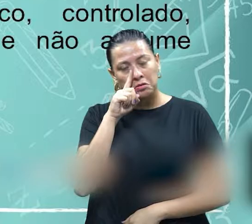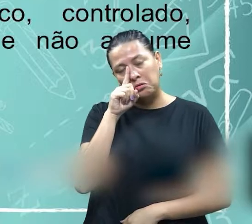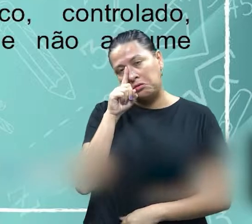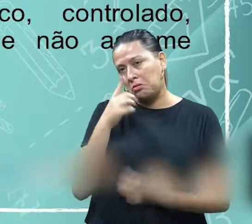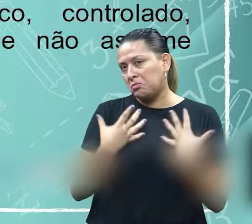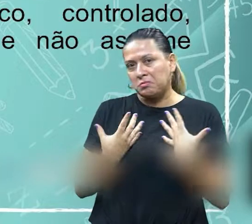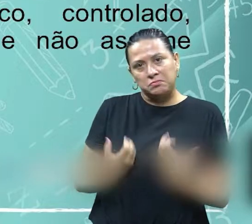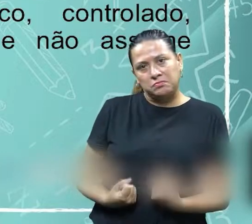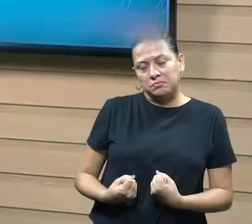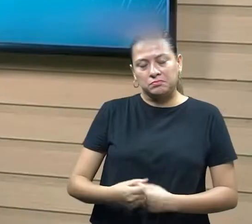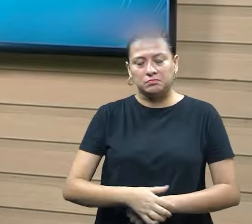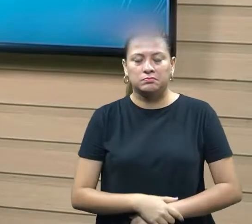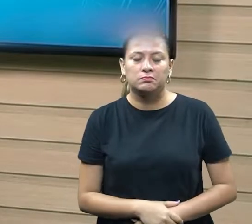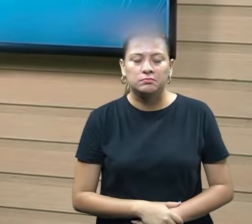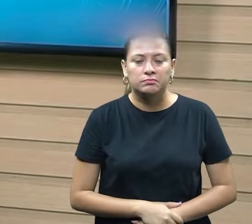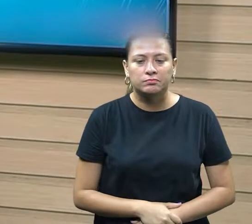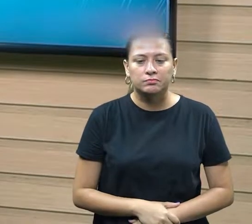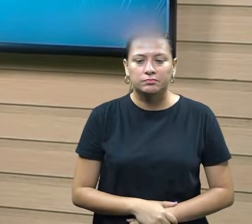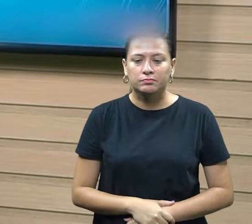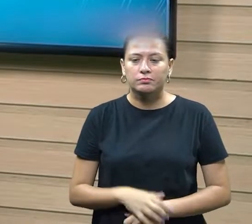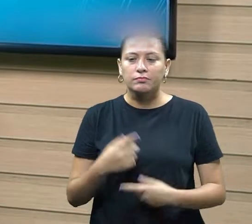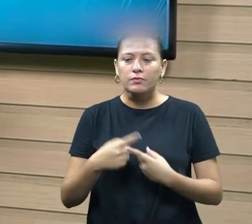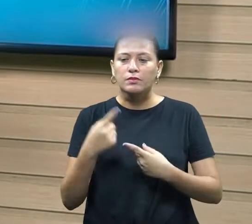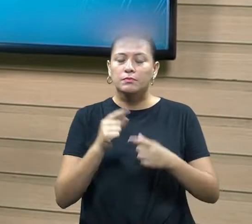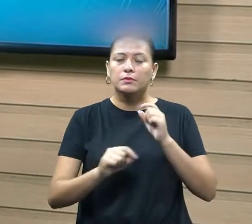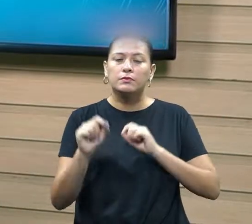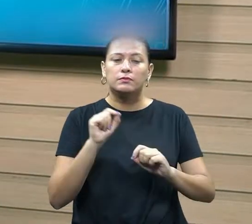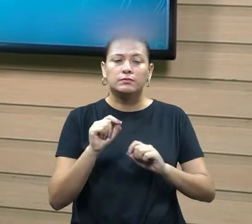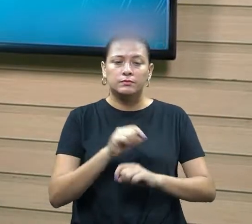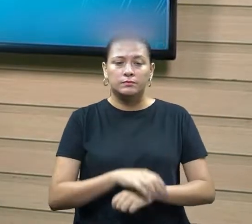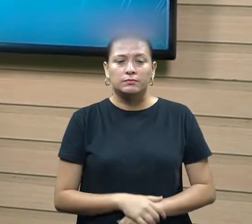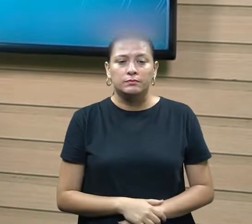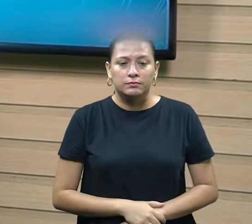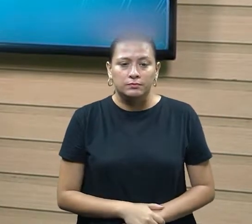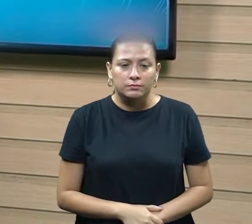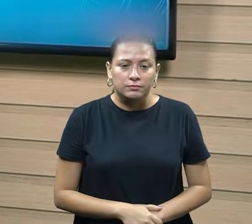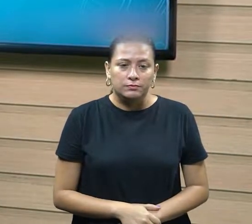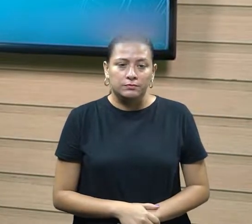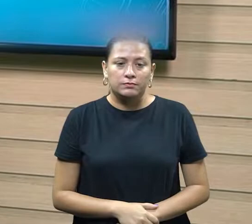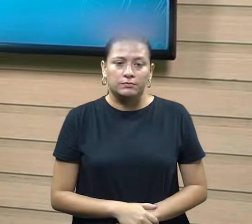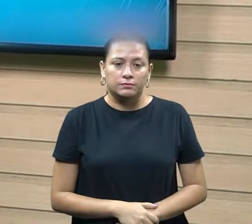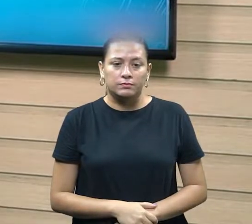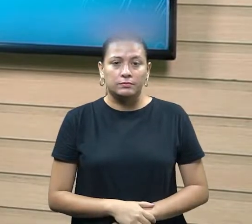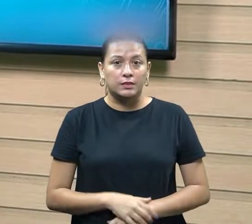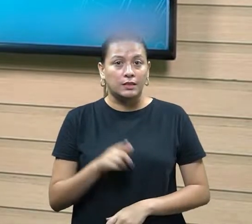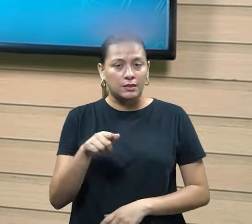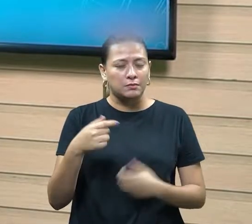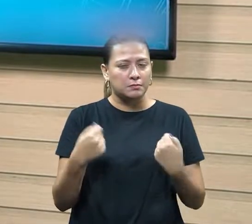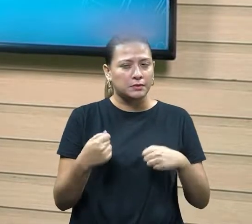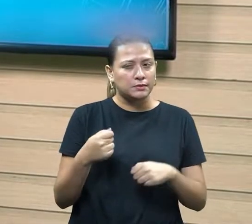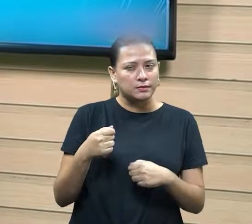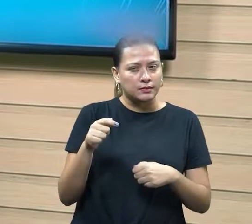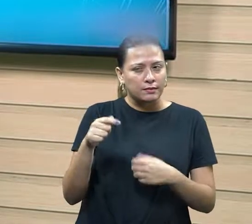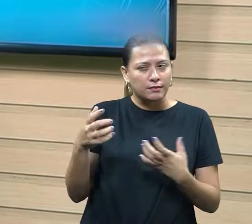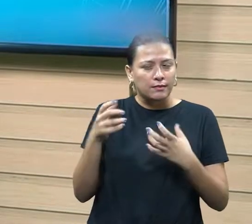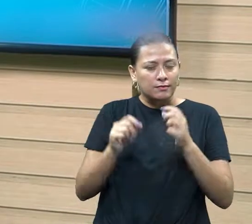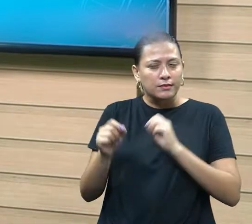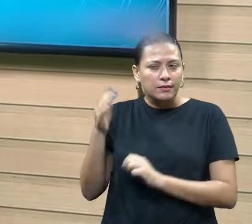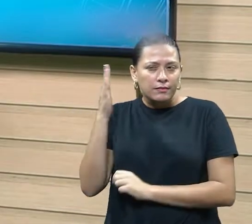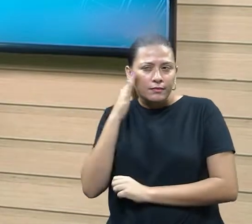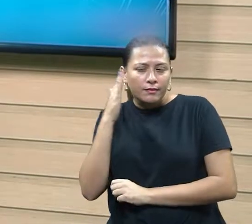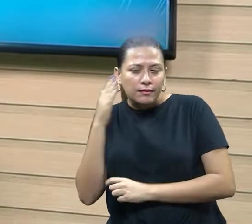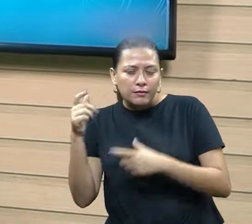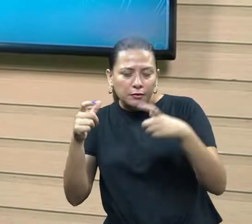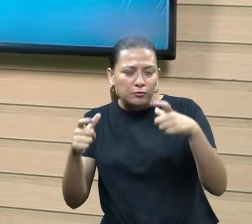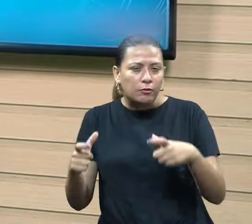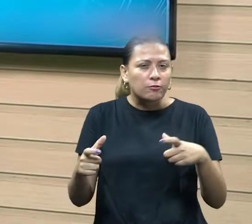risco, justamente porque ele busca esses procedimentos, é como assim, é aquele que quer saber no terreno que ele está pisando, né? Por